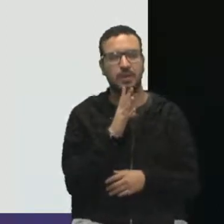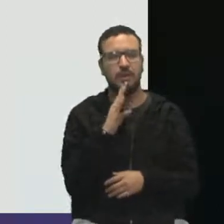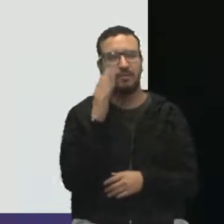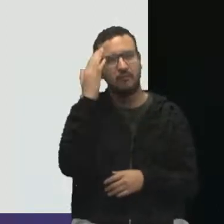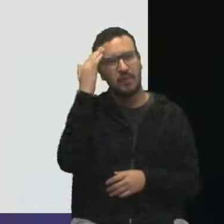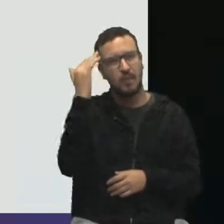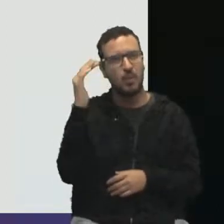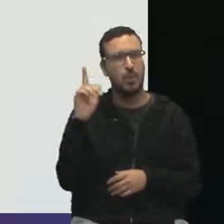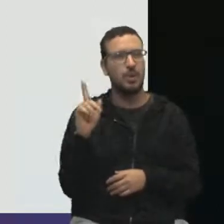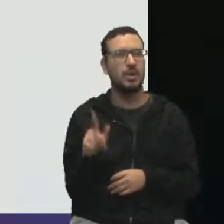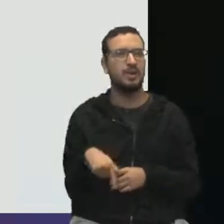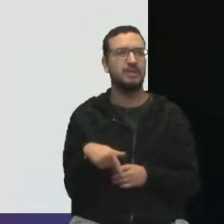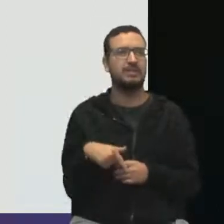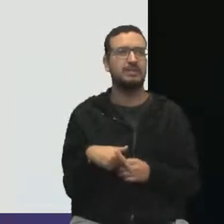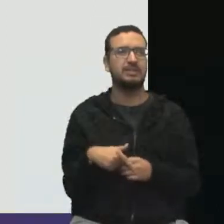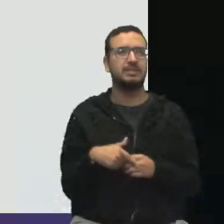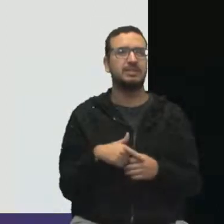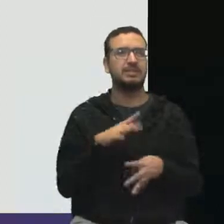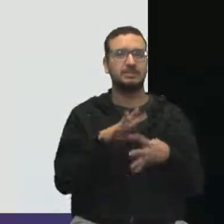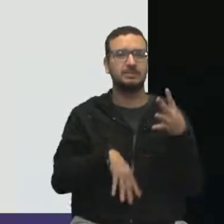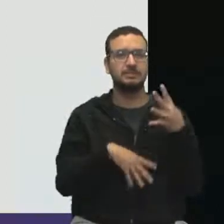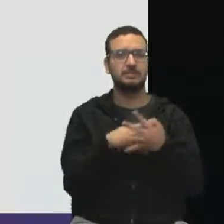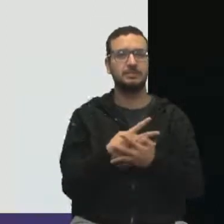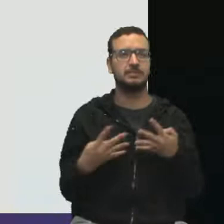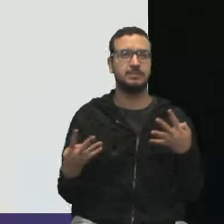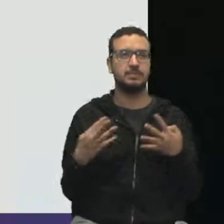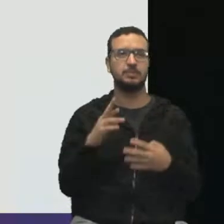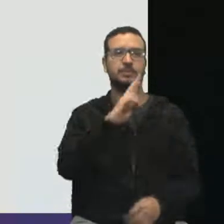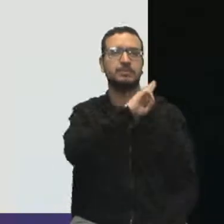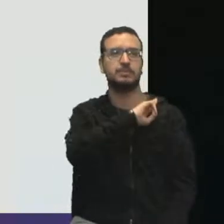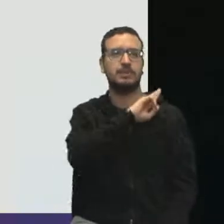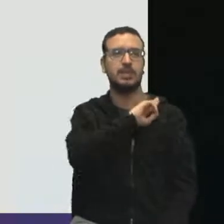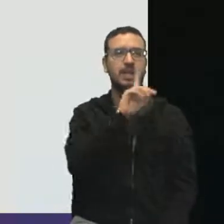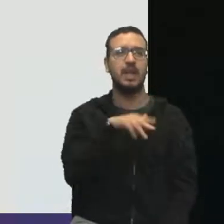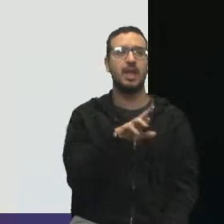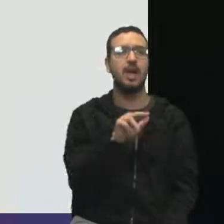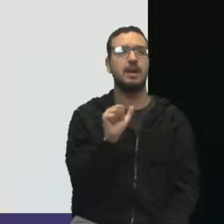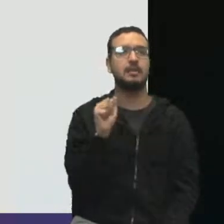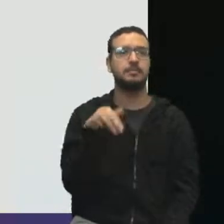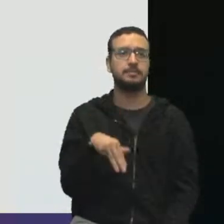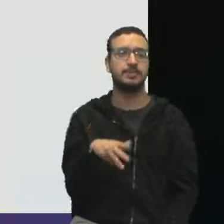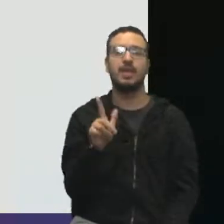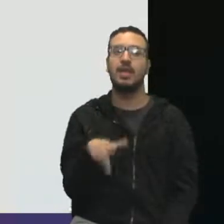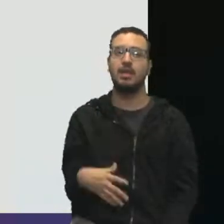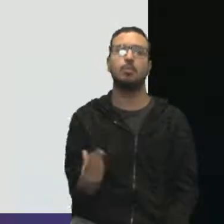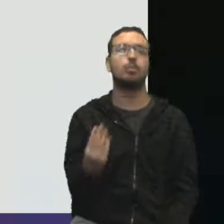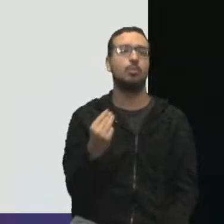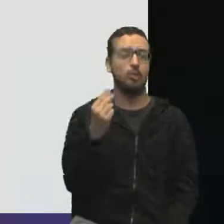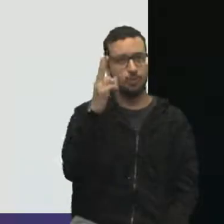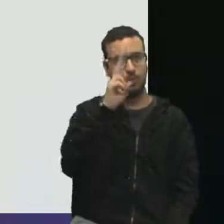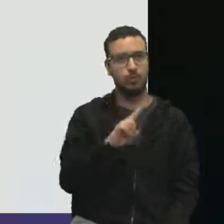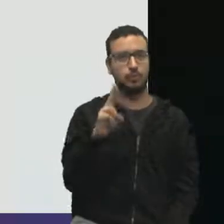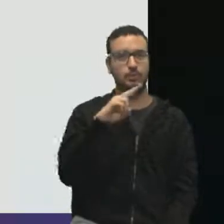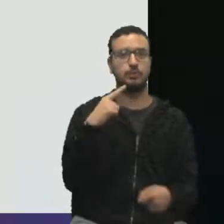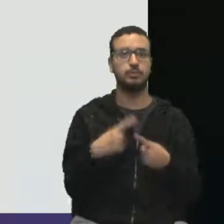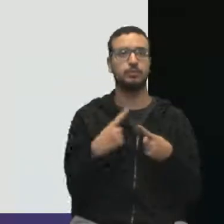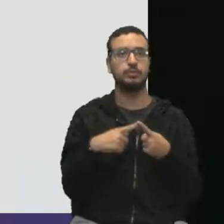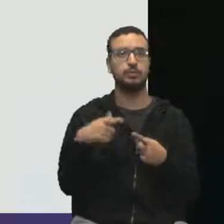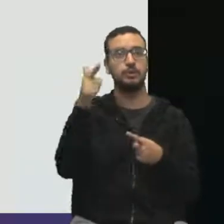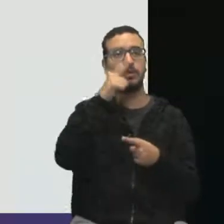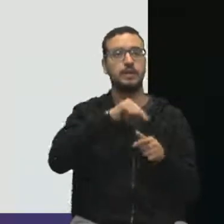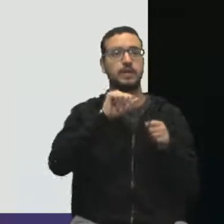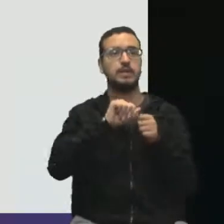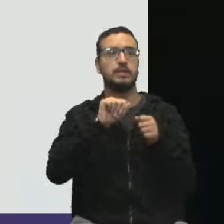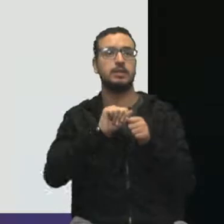ou matriz de responsabilidade, famoso RAM, que é muito, muito usado porque ele consegue fazer uma relação